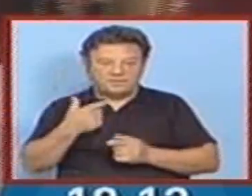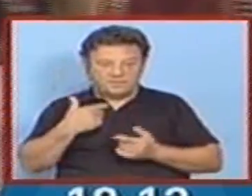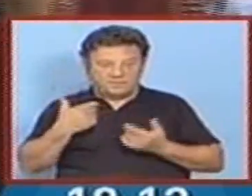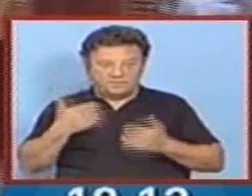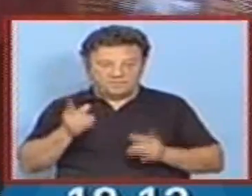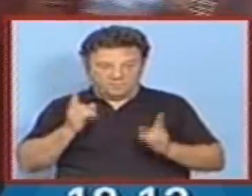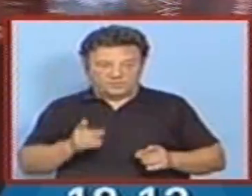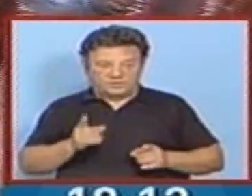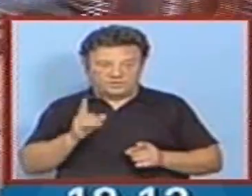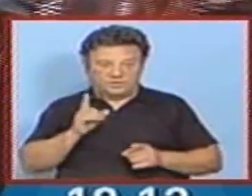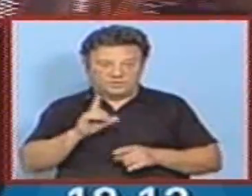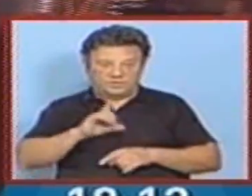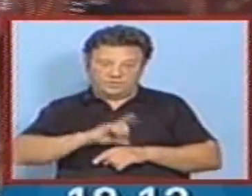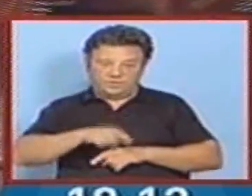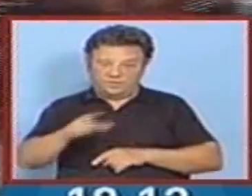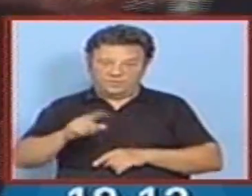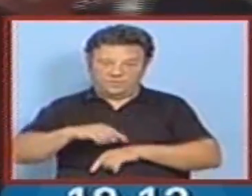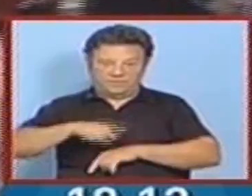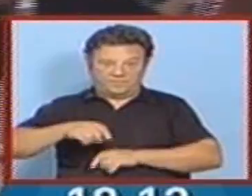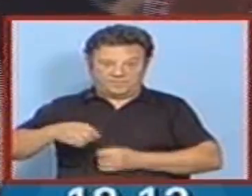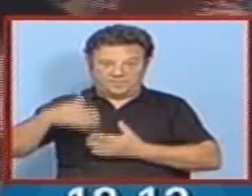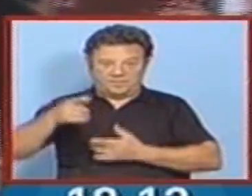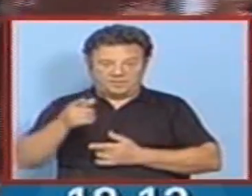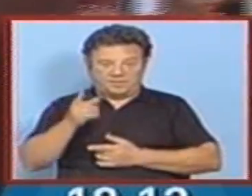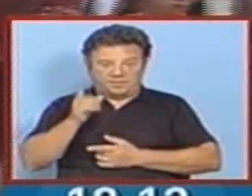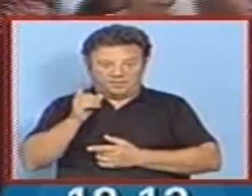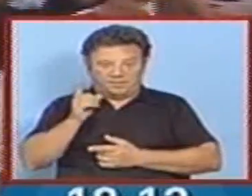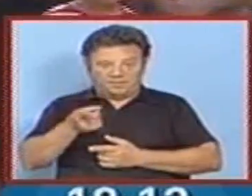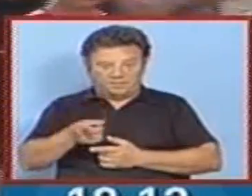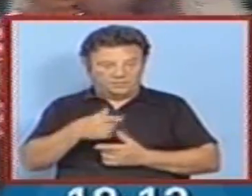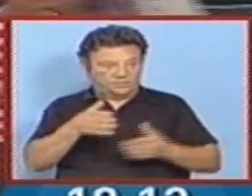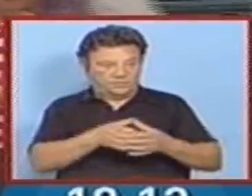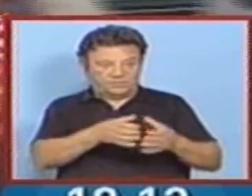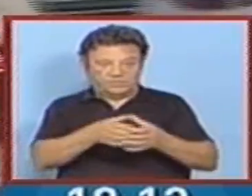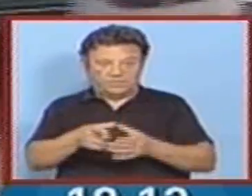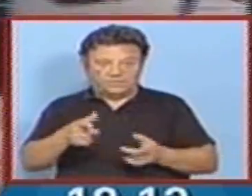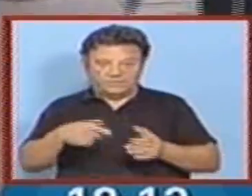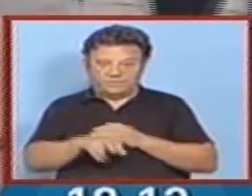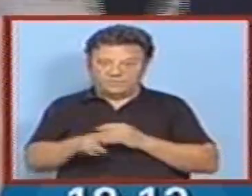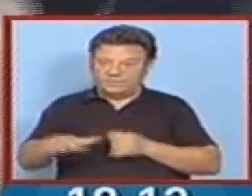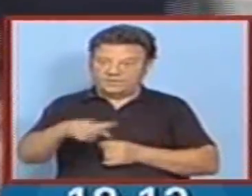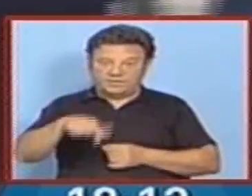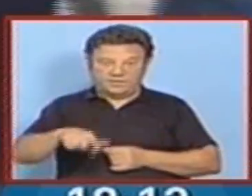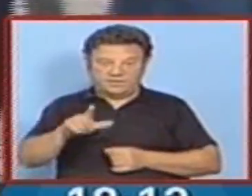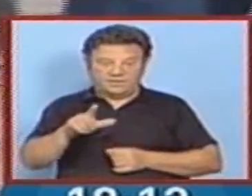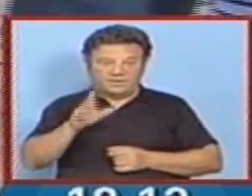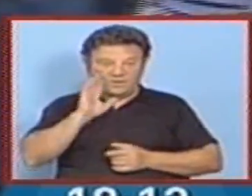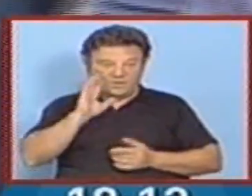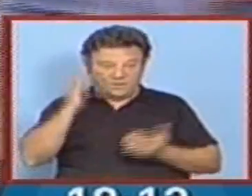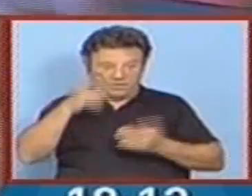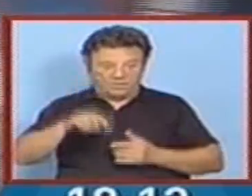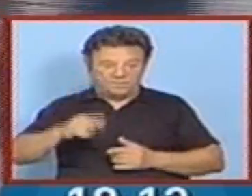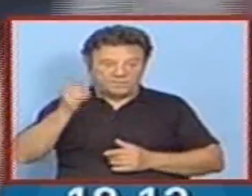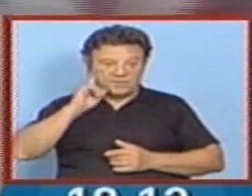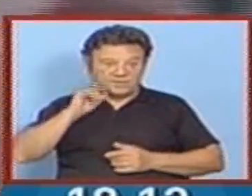grupos vão entrar aqui no Lar de Camões. Hoje à noite é o primeiro dia das nossas festas, as Feiras Novas, a maior rumaria do Alto Minho e uma das maiores